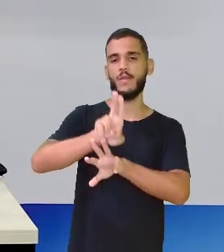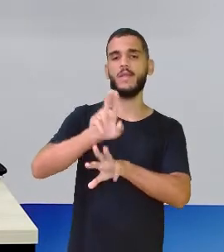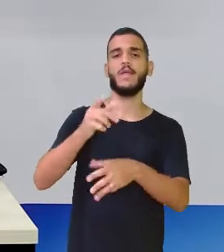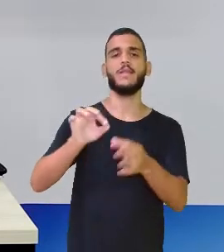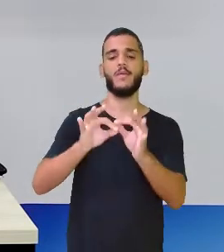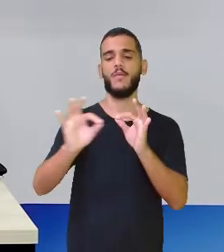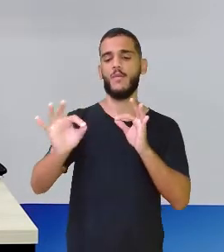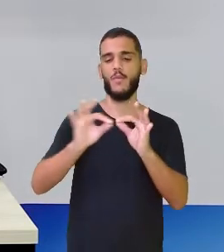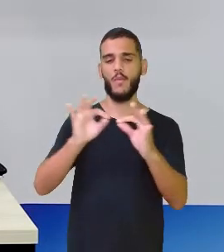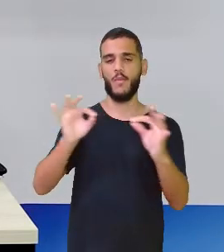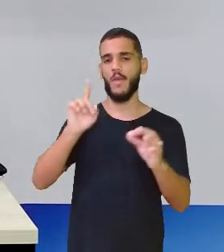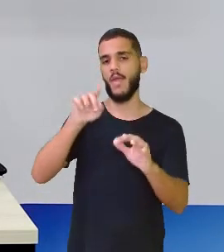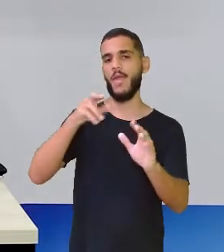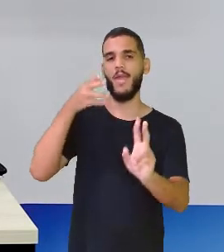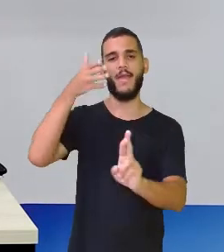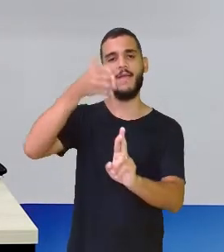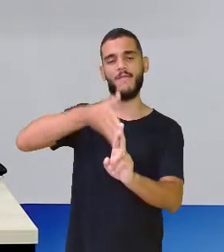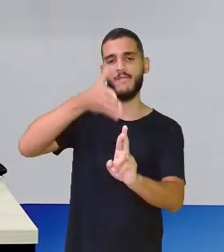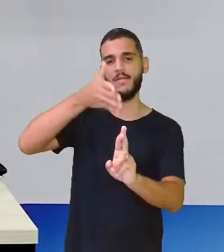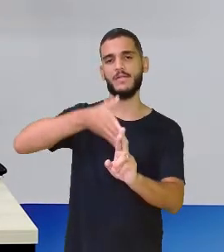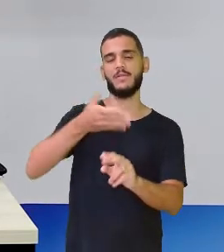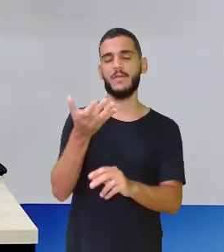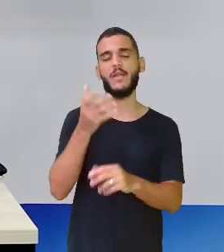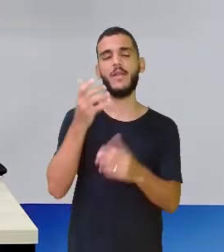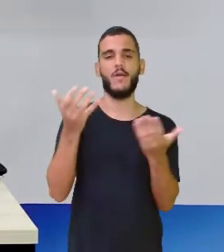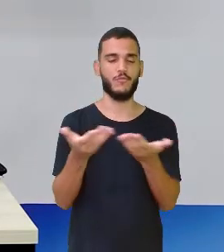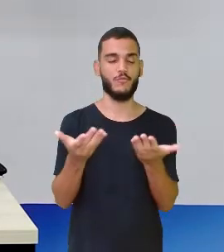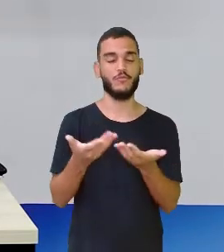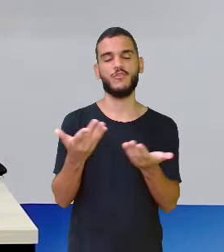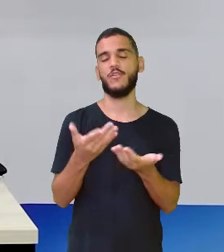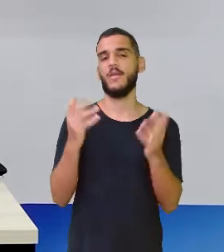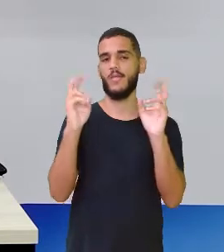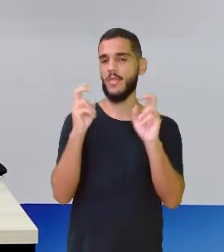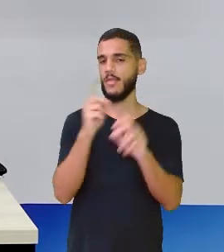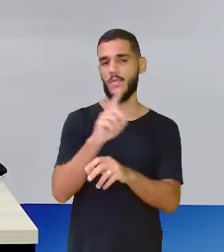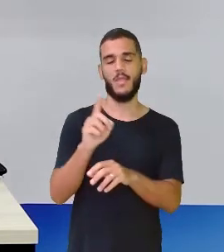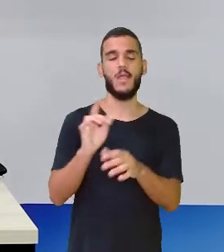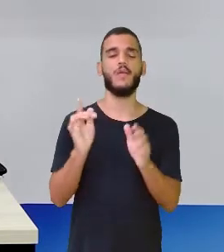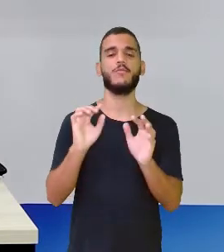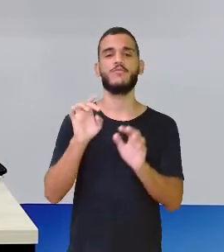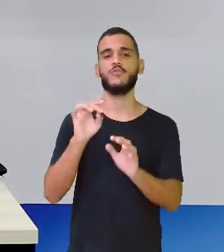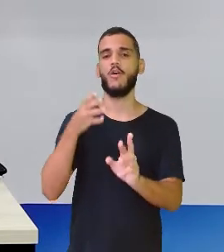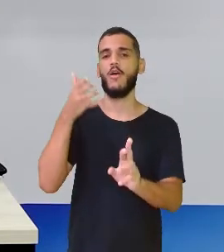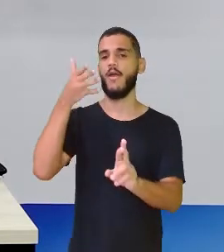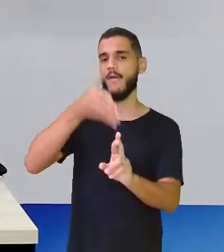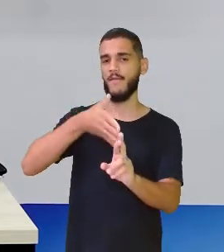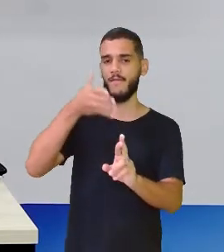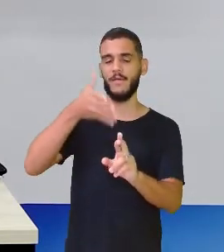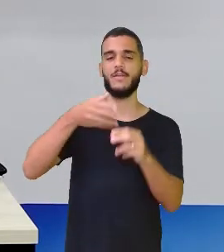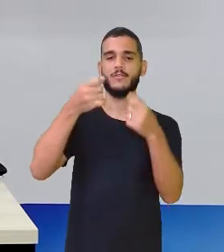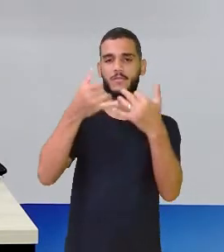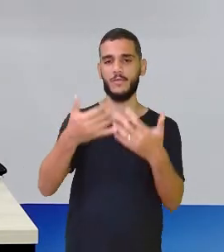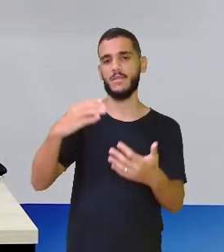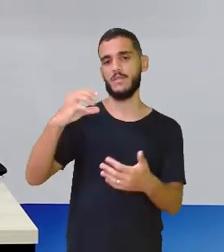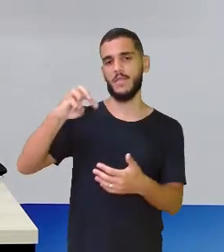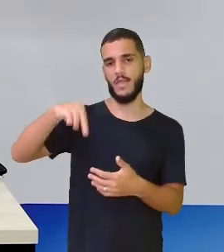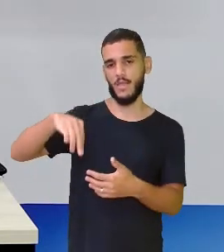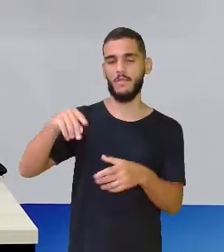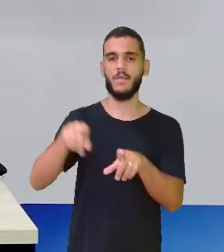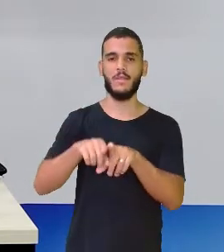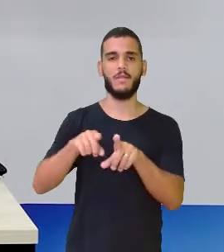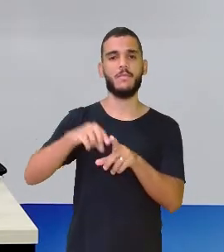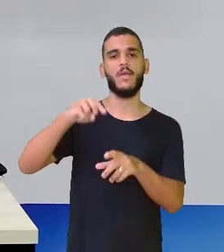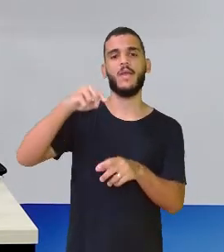para o que a gente vai querer. Eu não vou tocar nesse assunto hoje. Eu só me referi a centímetro e milímetro,